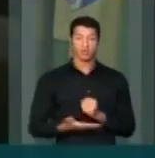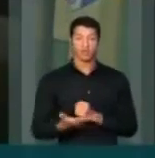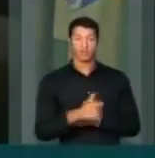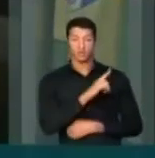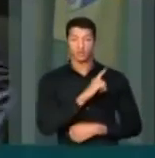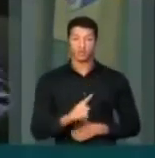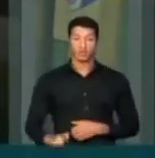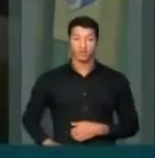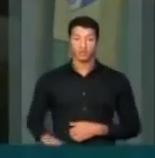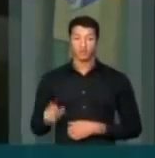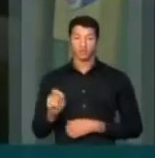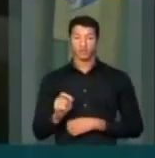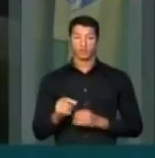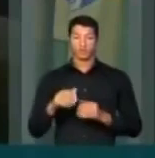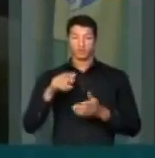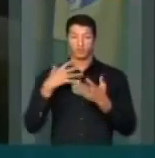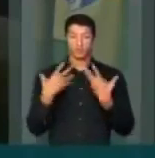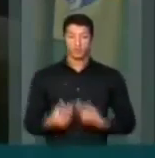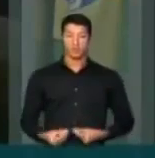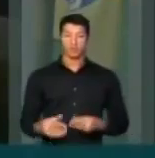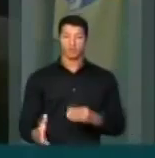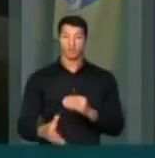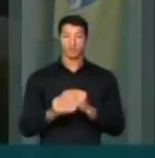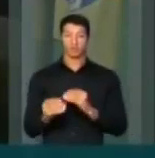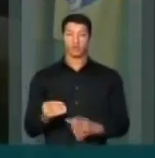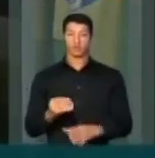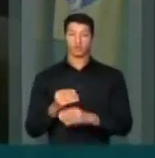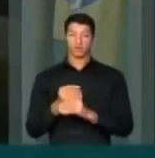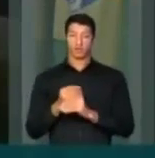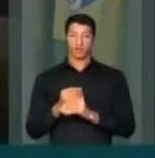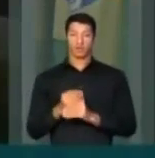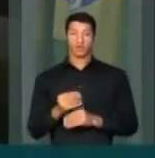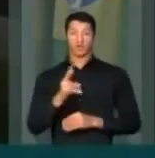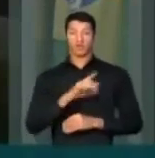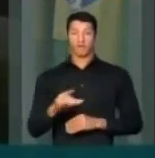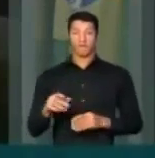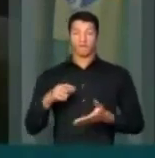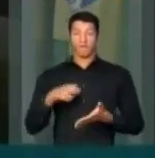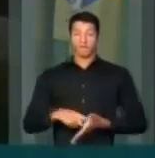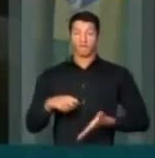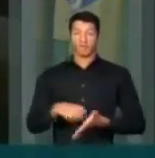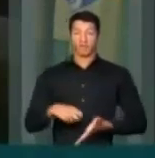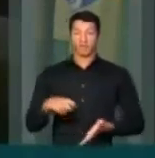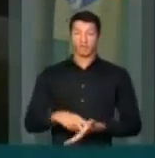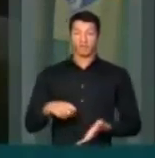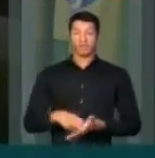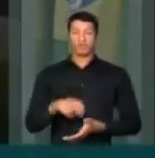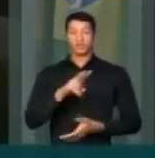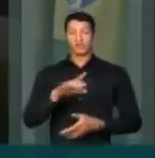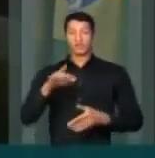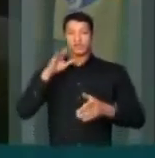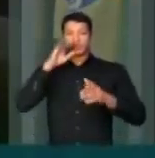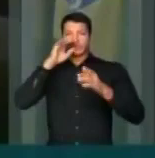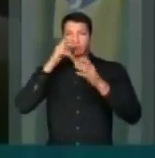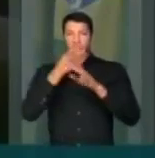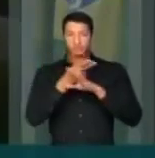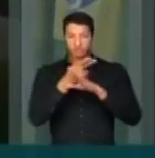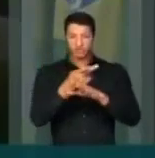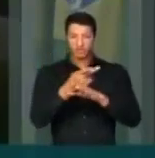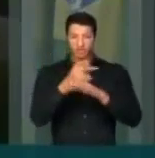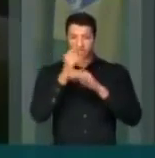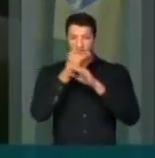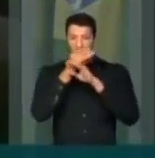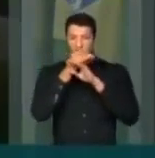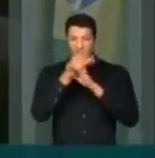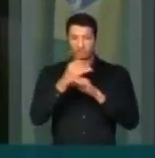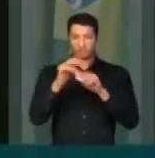governista, que se contentam com as emendas, vão ser punidos, vão ser cassados. Se não